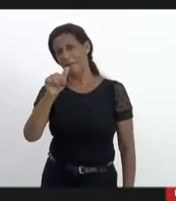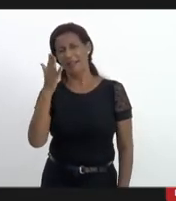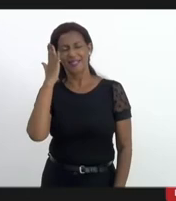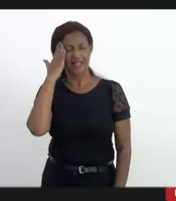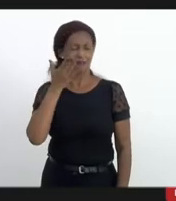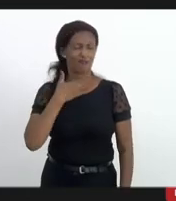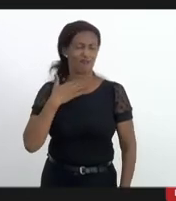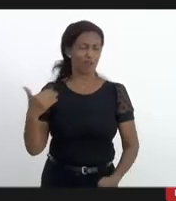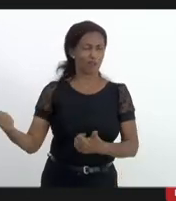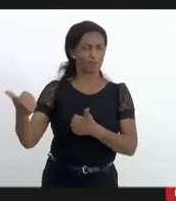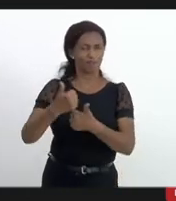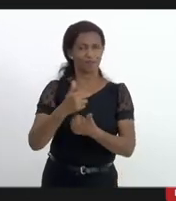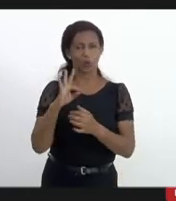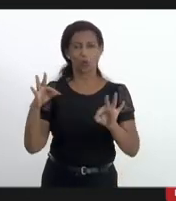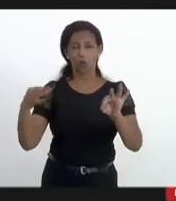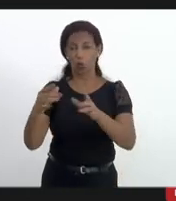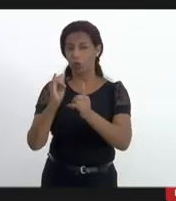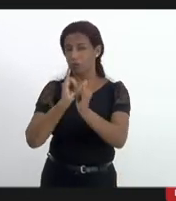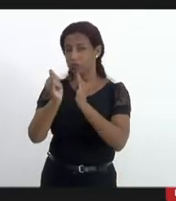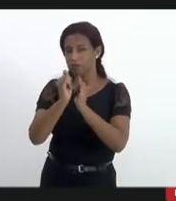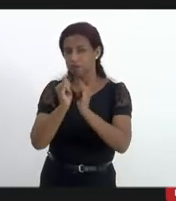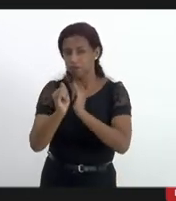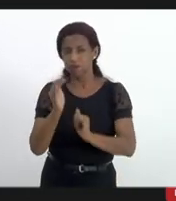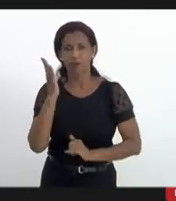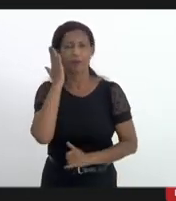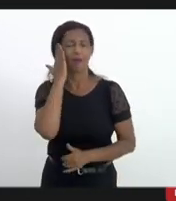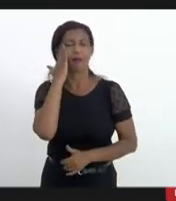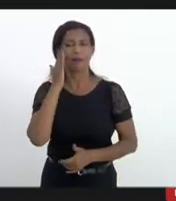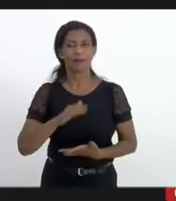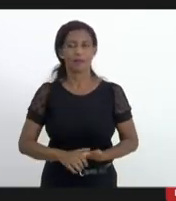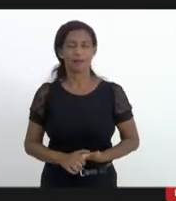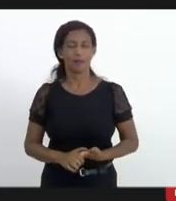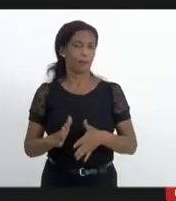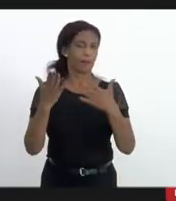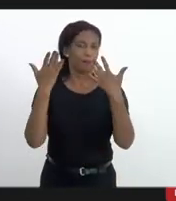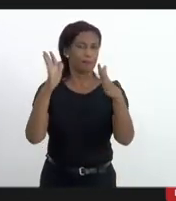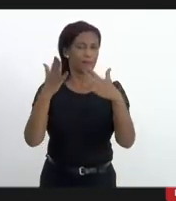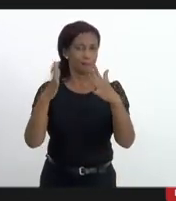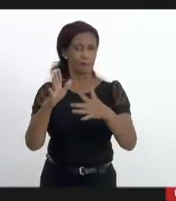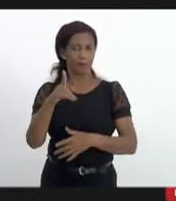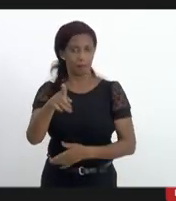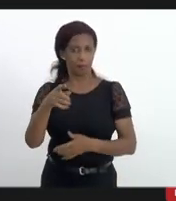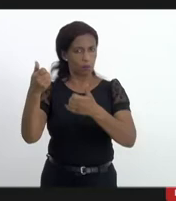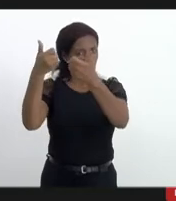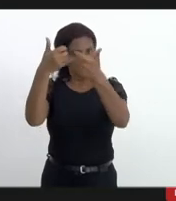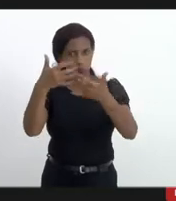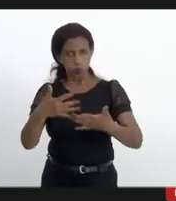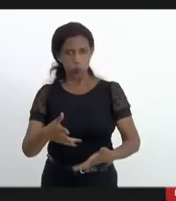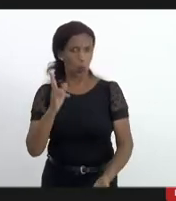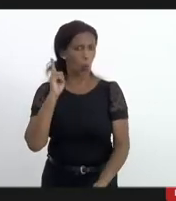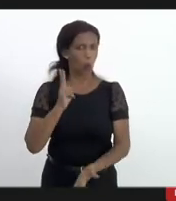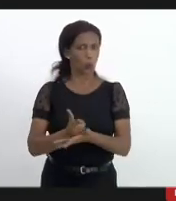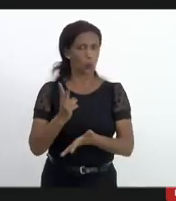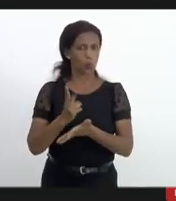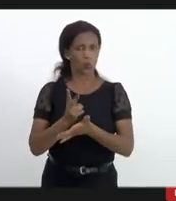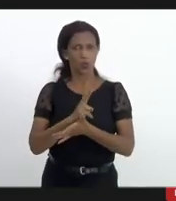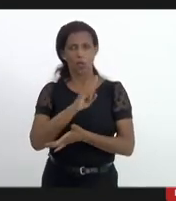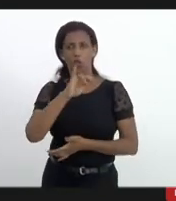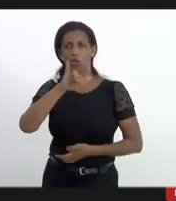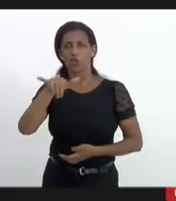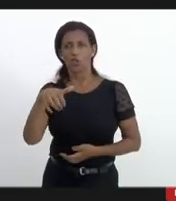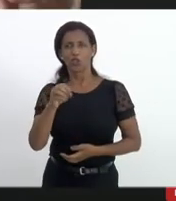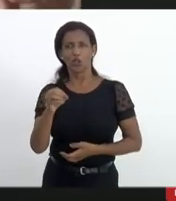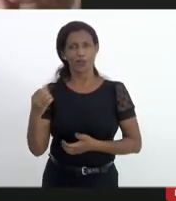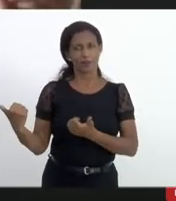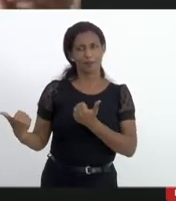sabe mais do que ninguém todos esses dados mas parabéns aí Blaise pela tua explanação como sempre o Jota Ramos está aí do teu lado também te